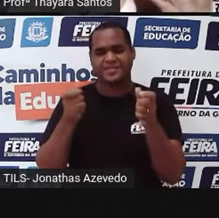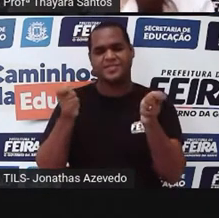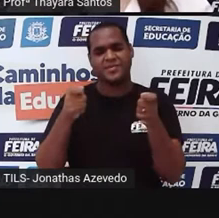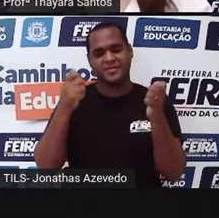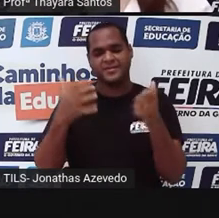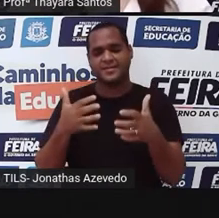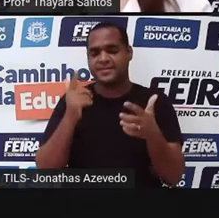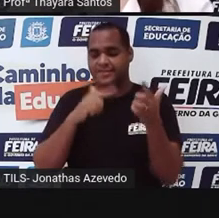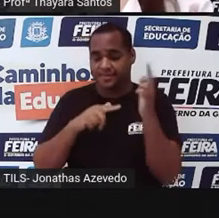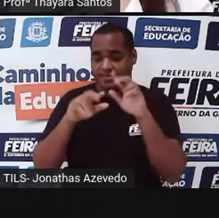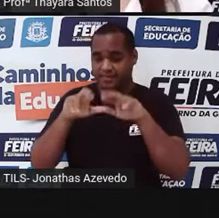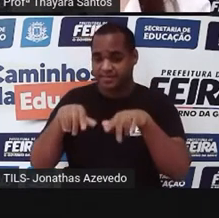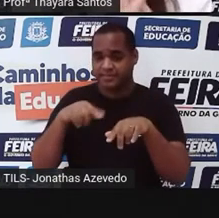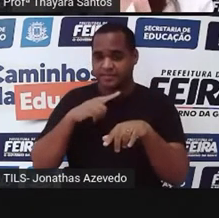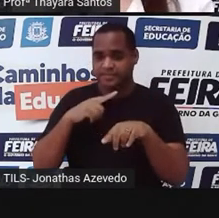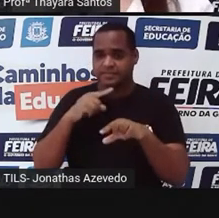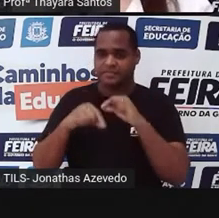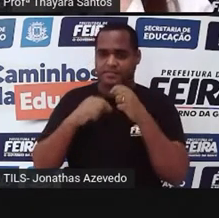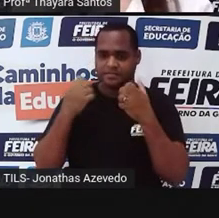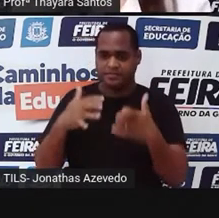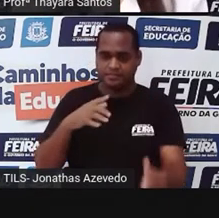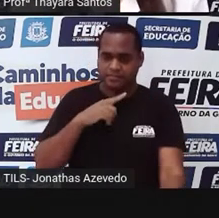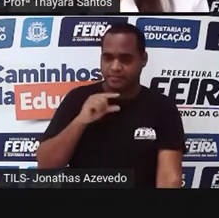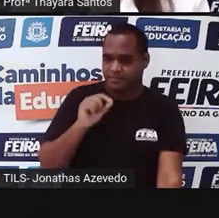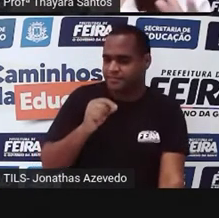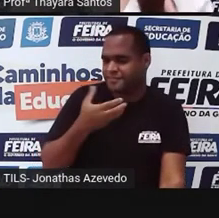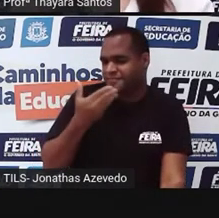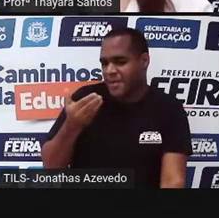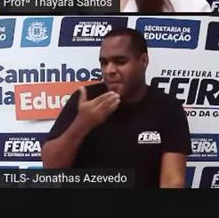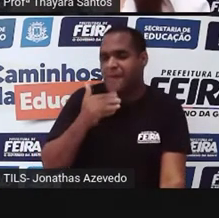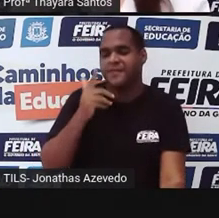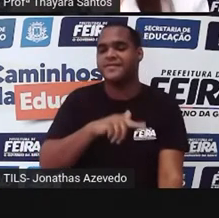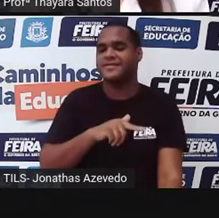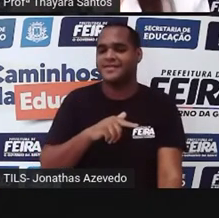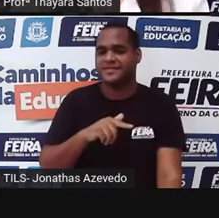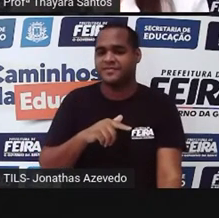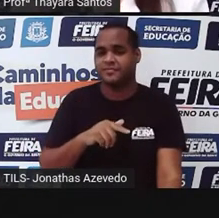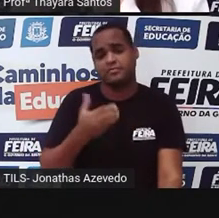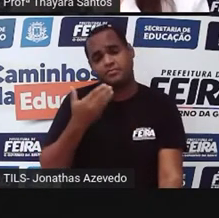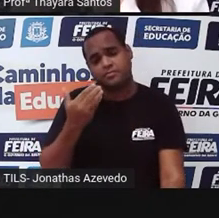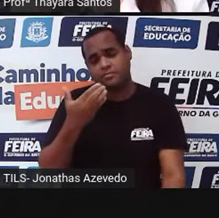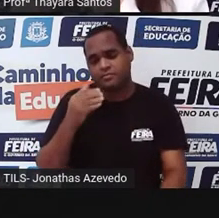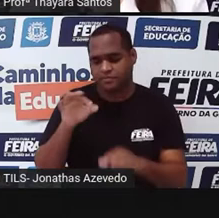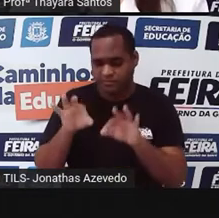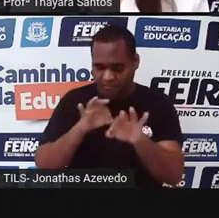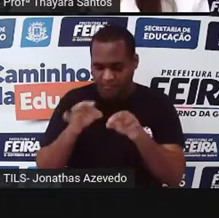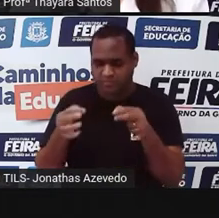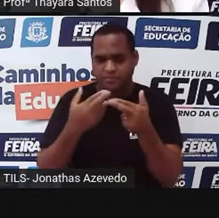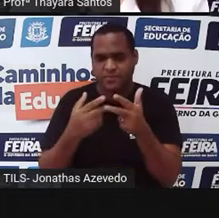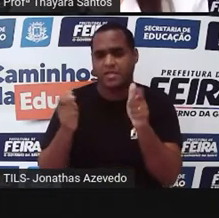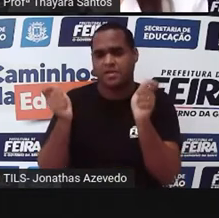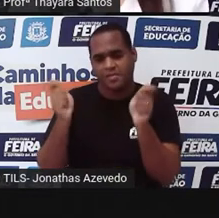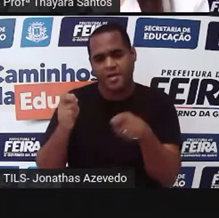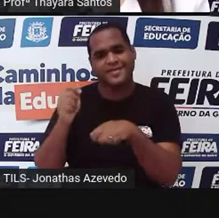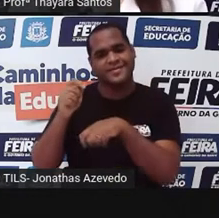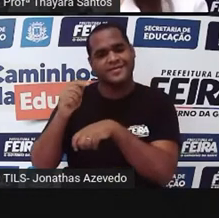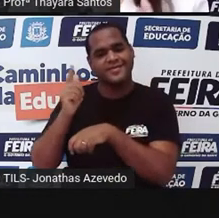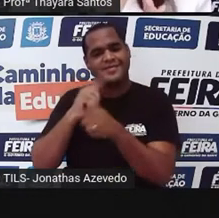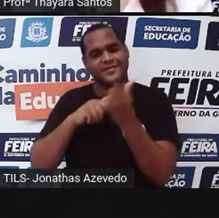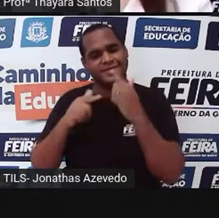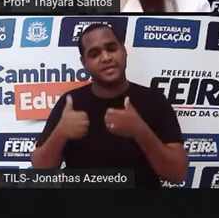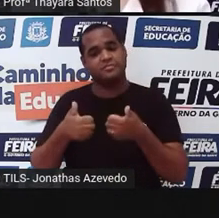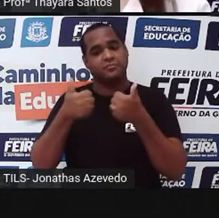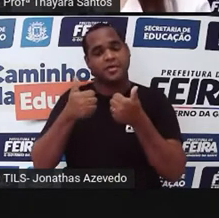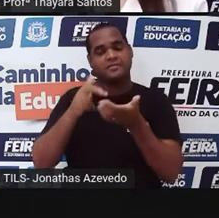obter recursos mais vantajosos. A gente pode manipular ali um alimento para que a gente possa ingerir ele e ter